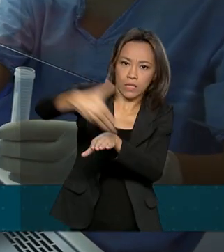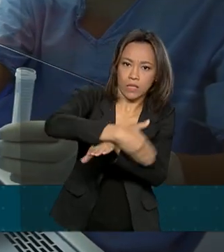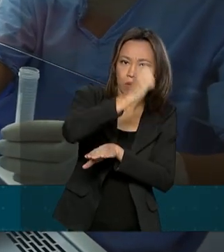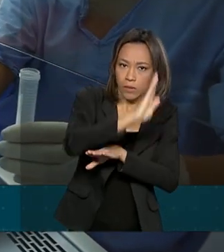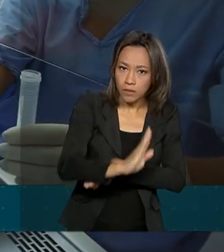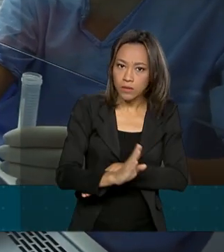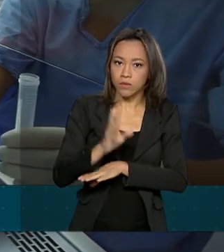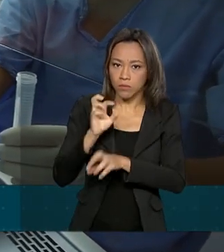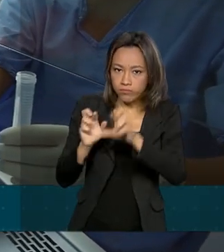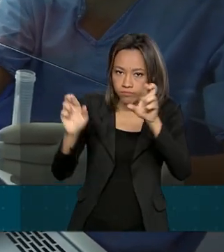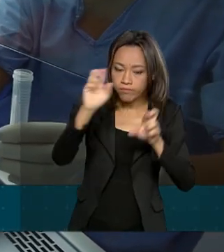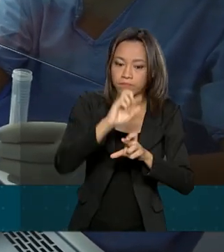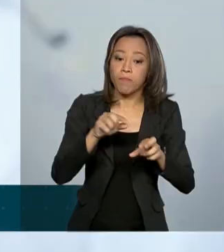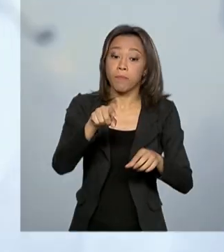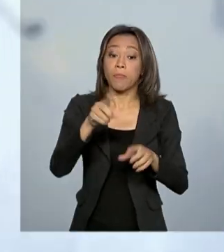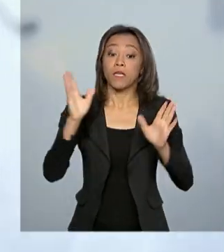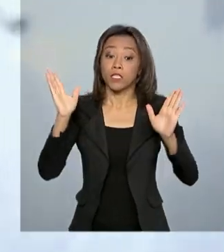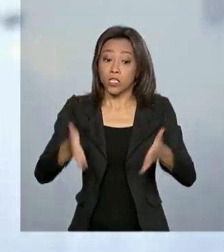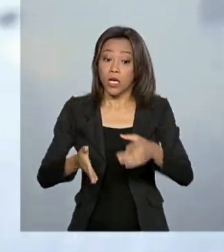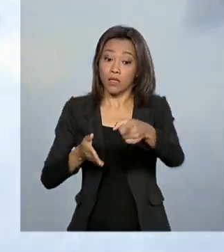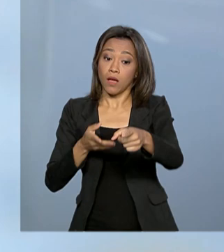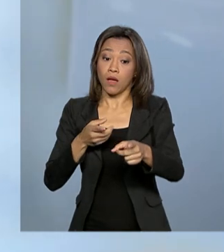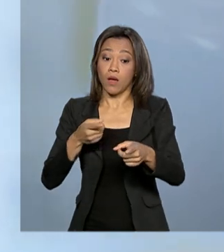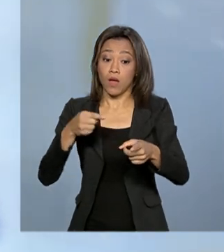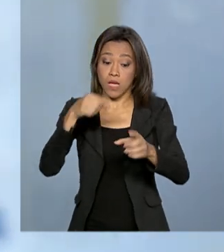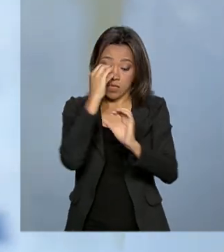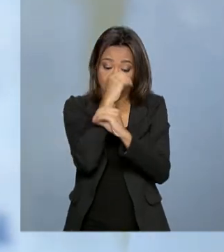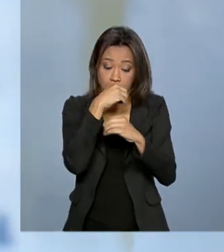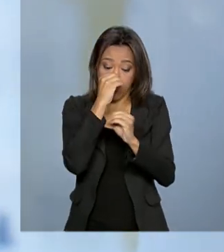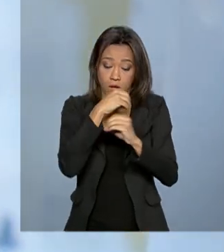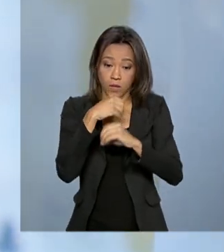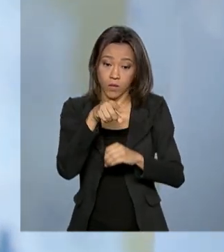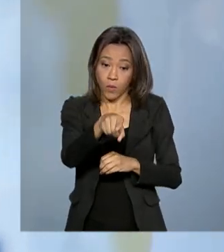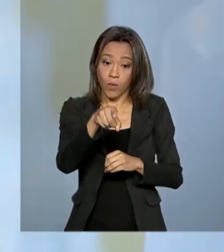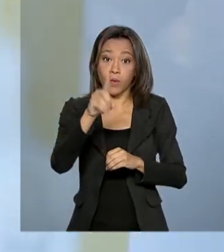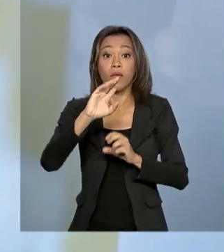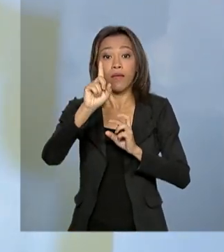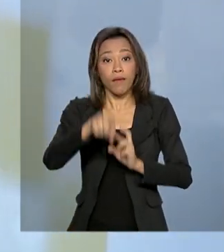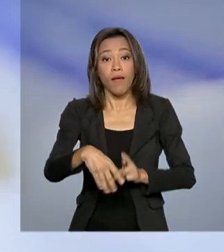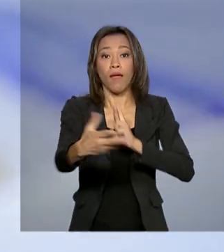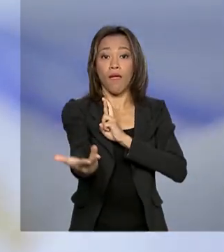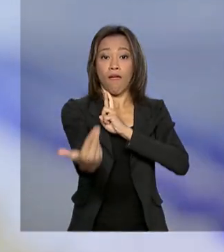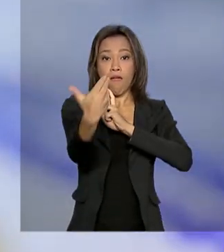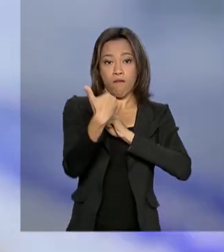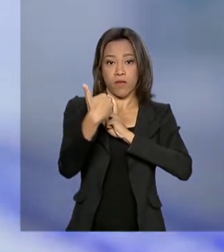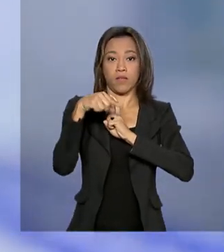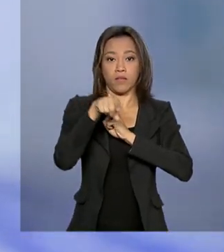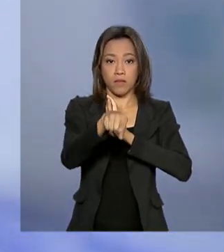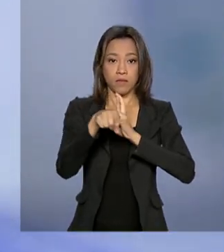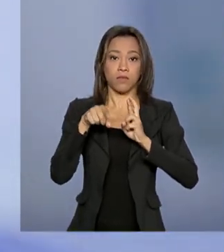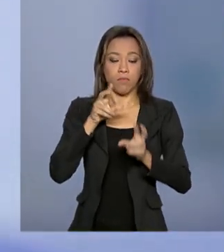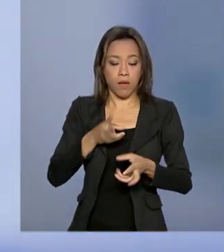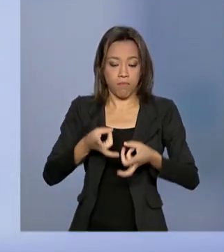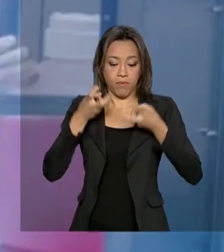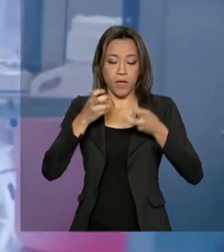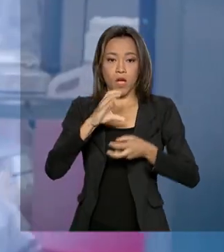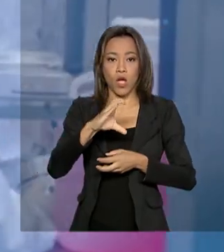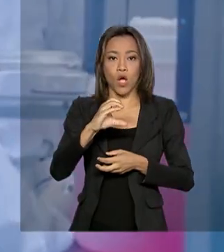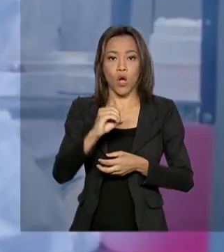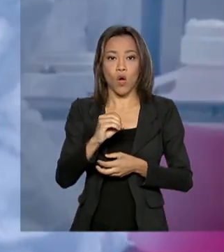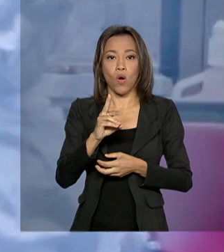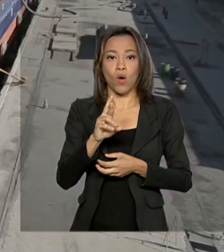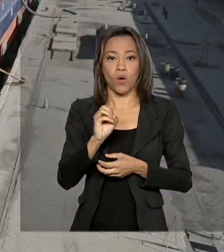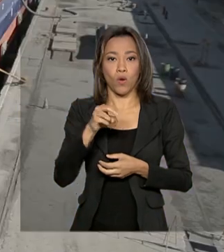identificar o vírus geneticamente. O laboratório referência para a detecção do coronavírus é o da Fundação